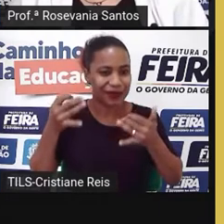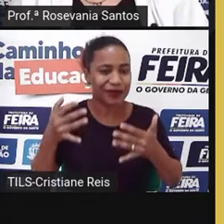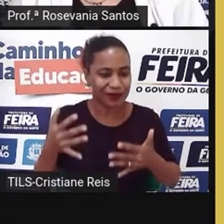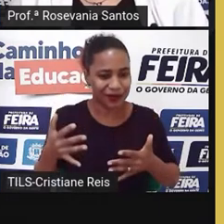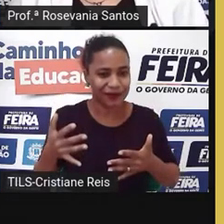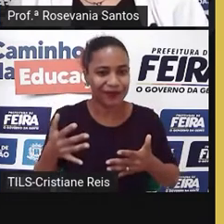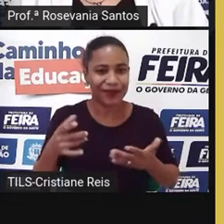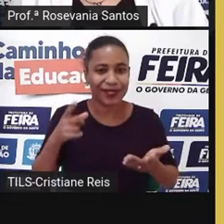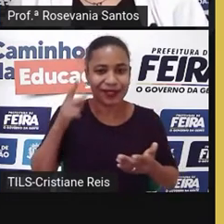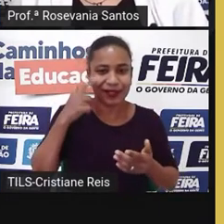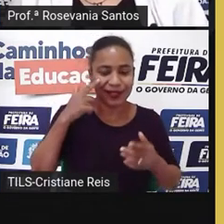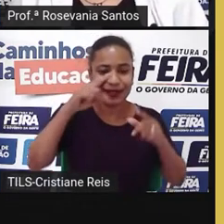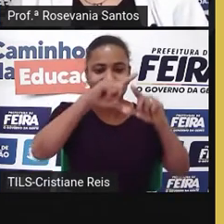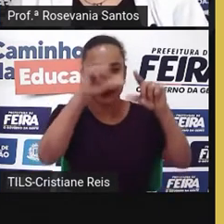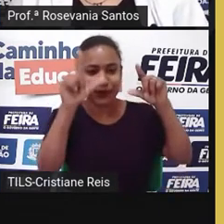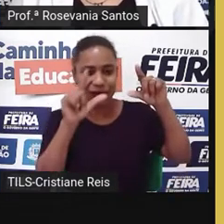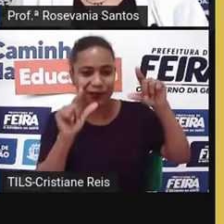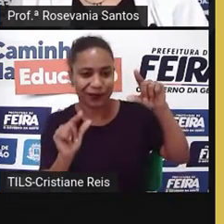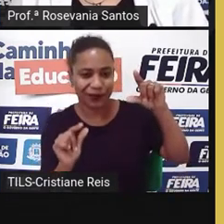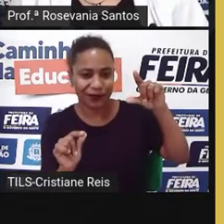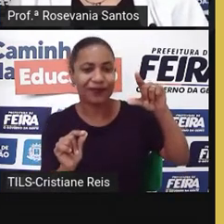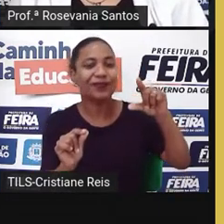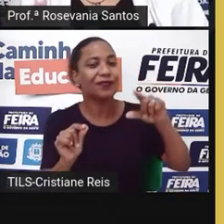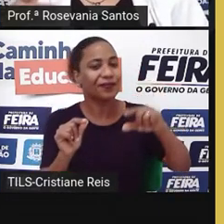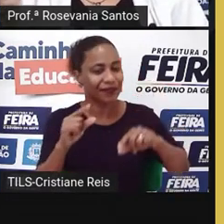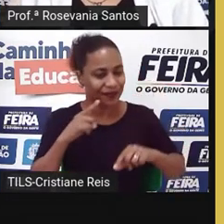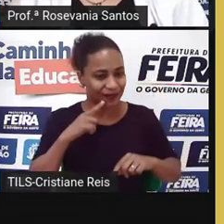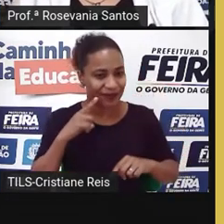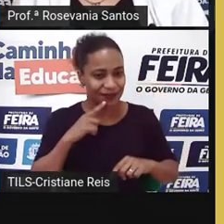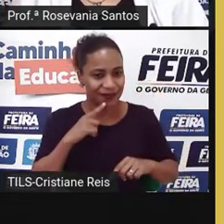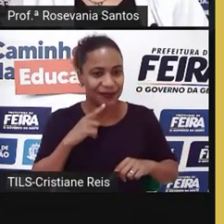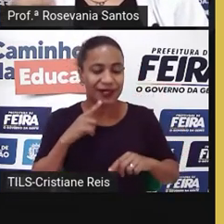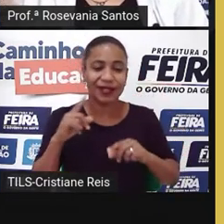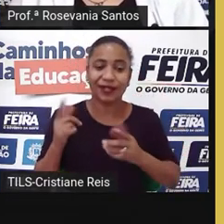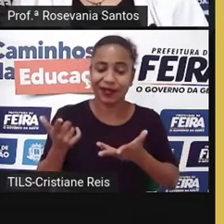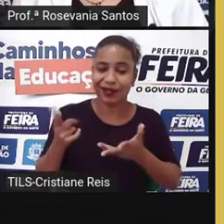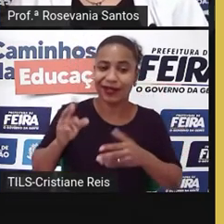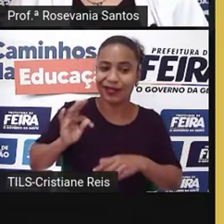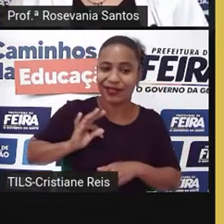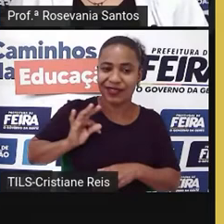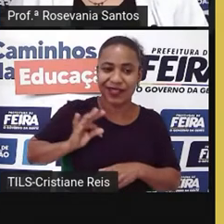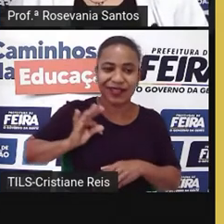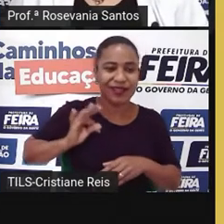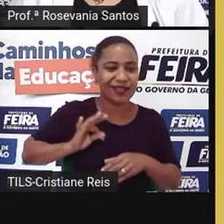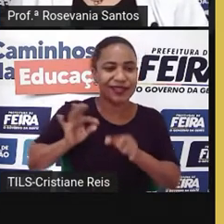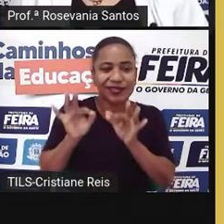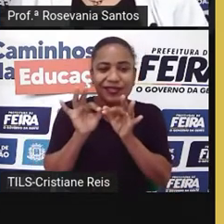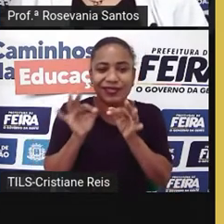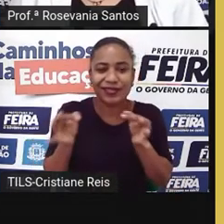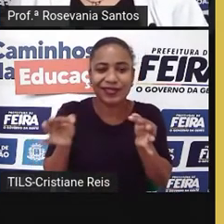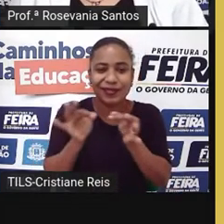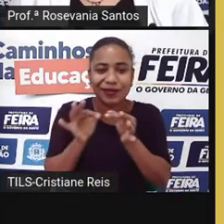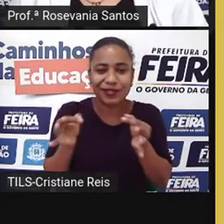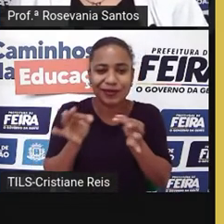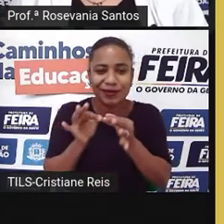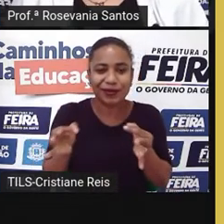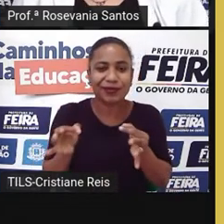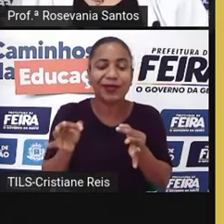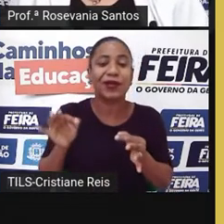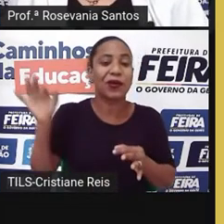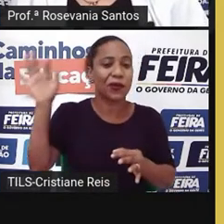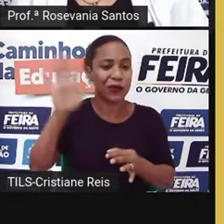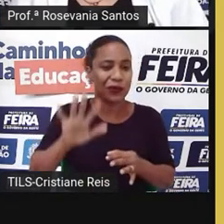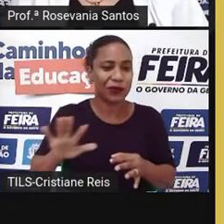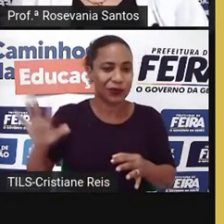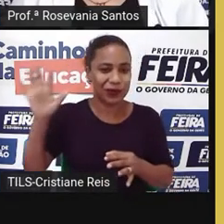Você tem essa divisão. Esse lado aqui, considerado de técnicas tradicionais, pouco desenvolvidas, e este outro lado aqui,